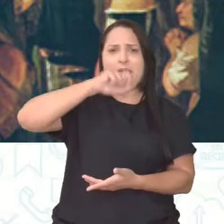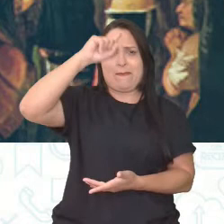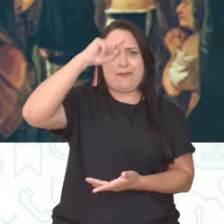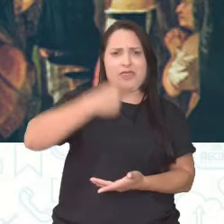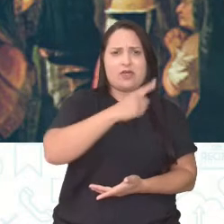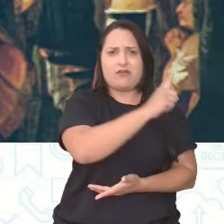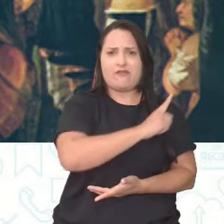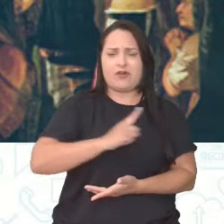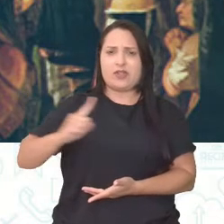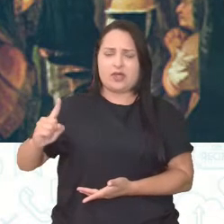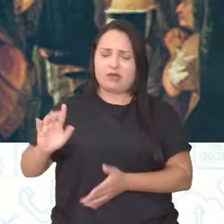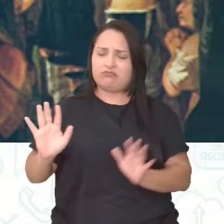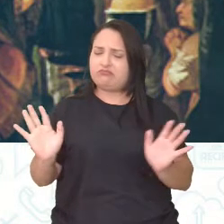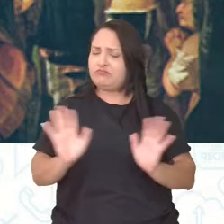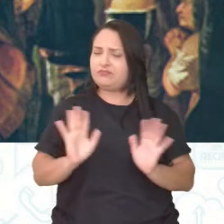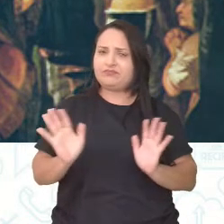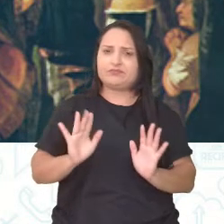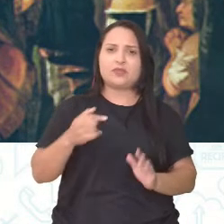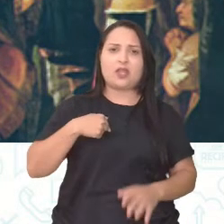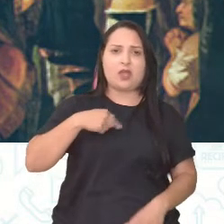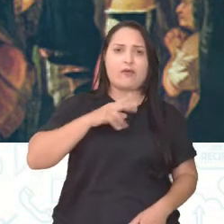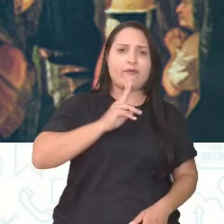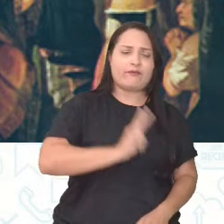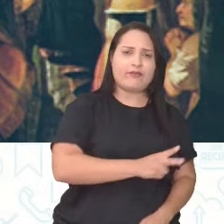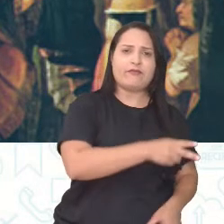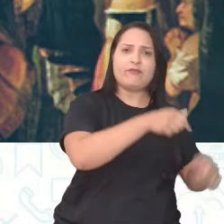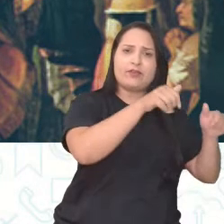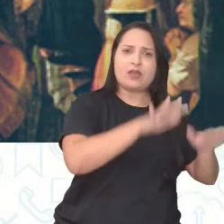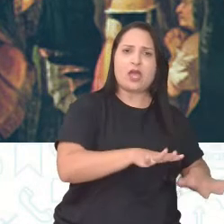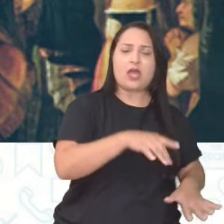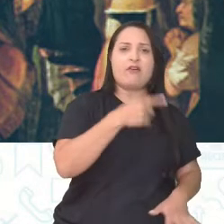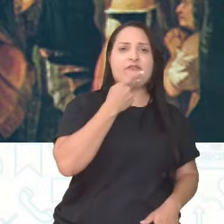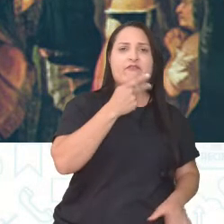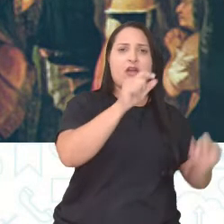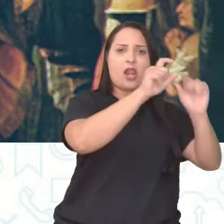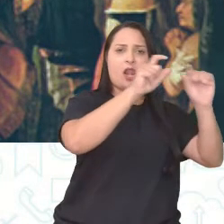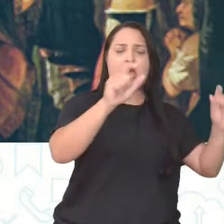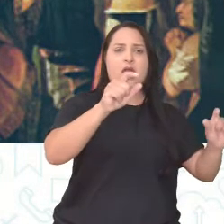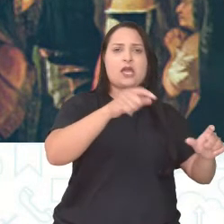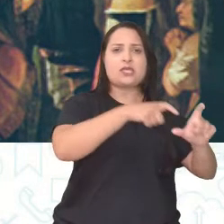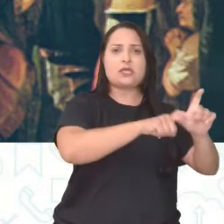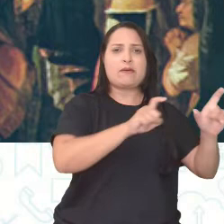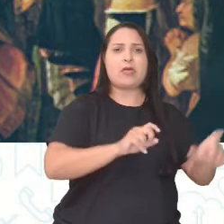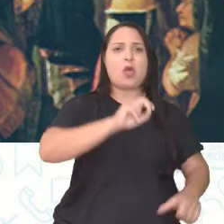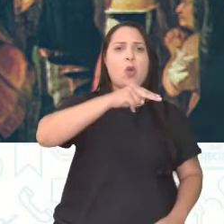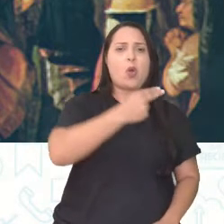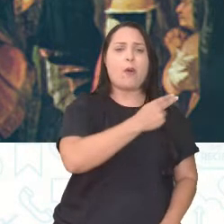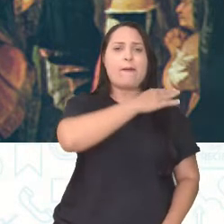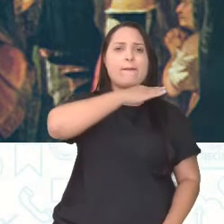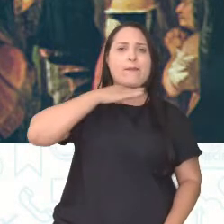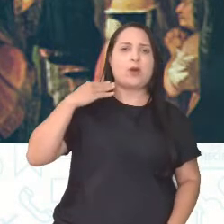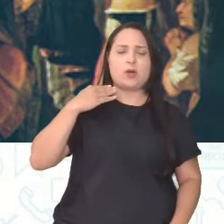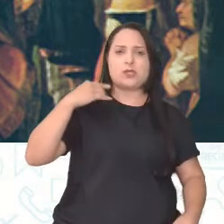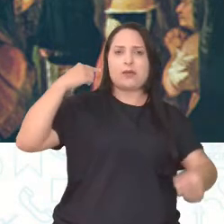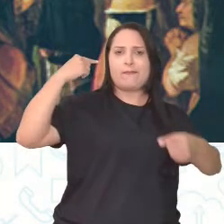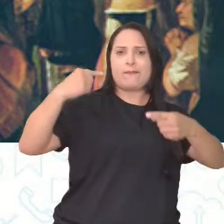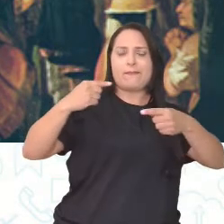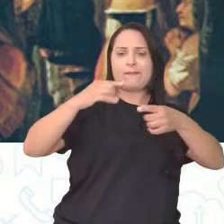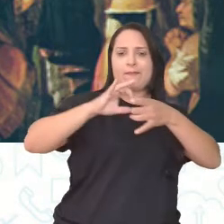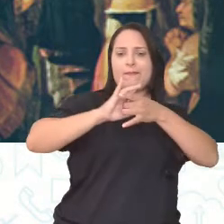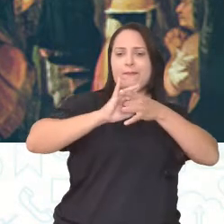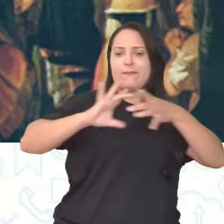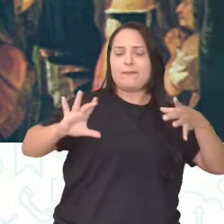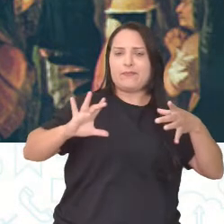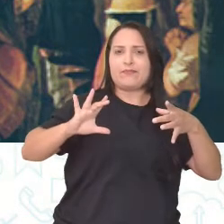mas vou ficar, e ainda digo, independência ou morte. Rompendo os laços, assim, de união política com Portugal.